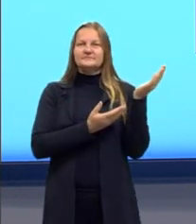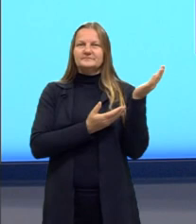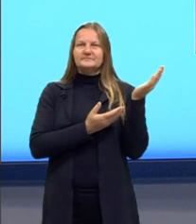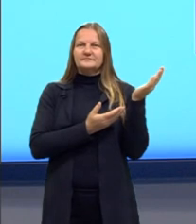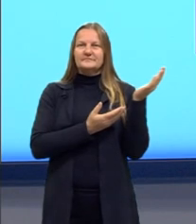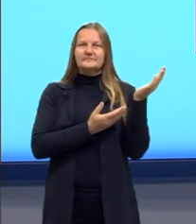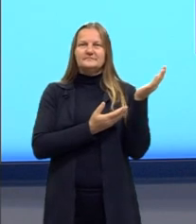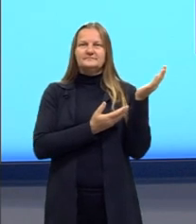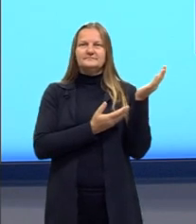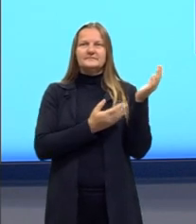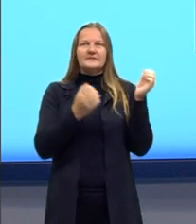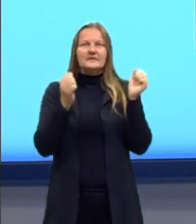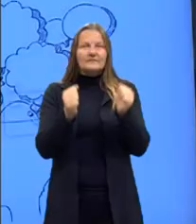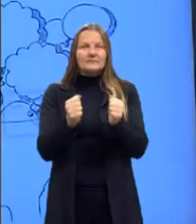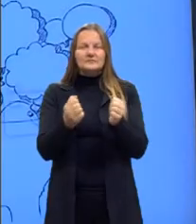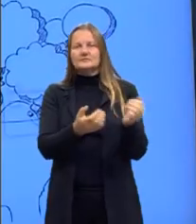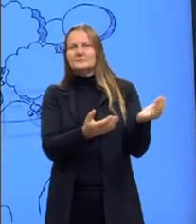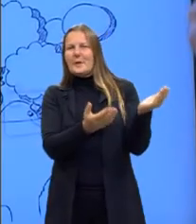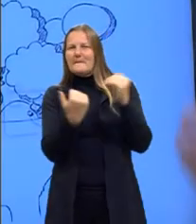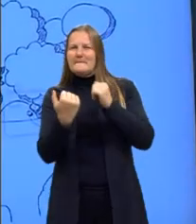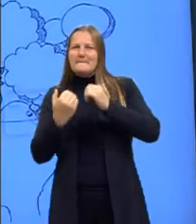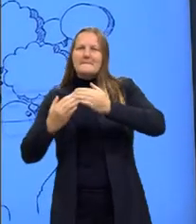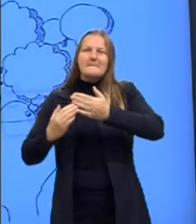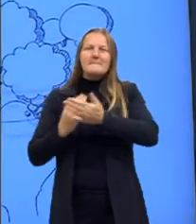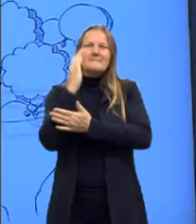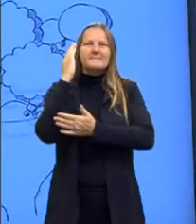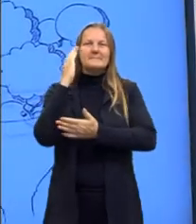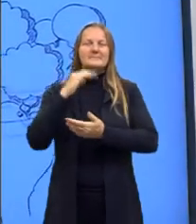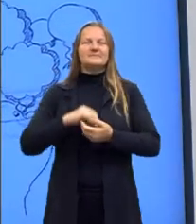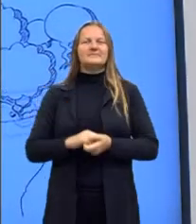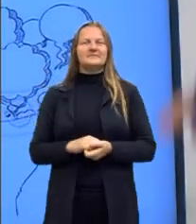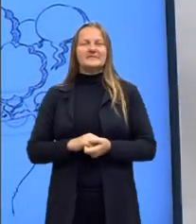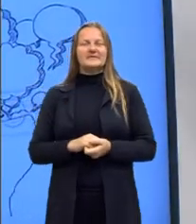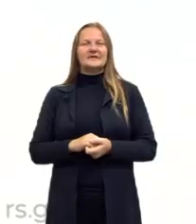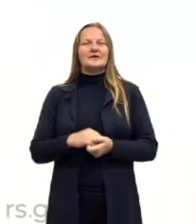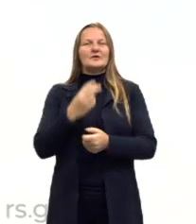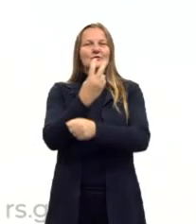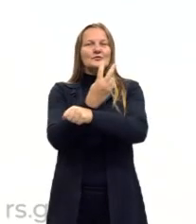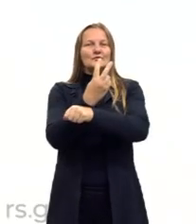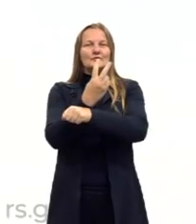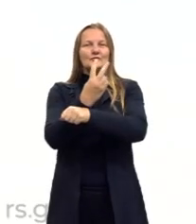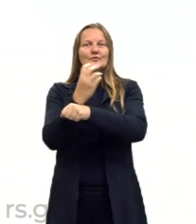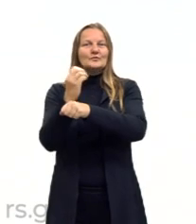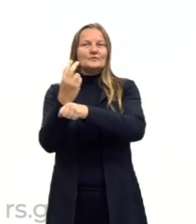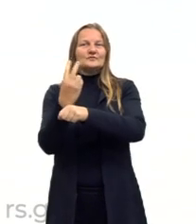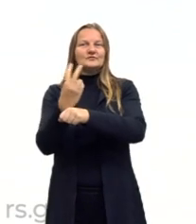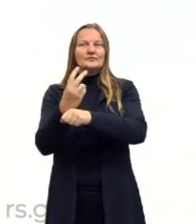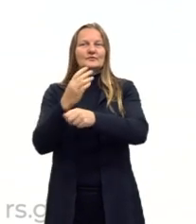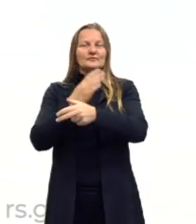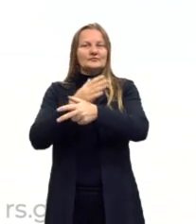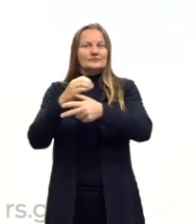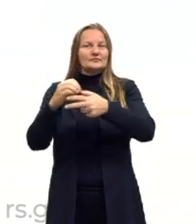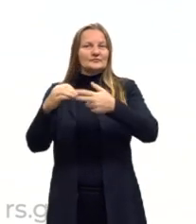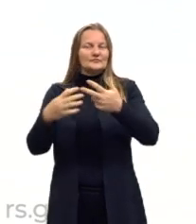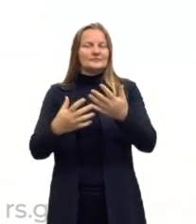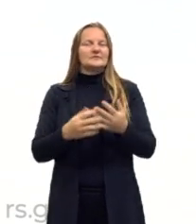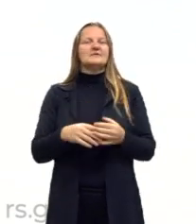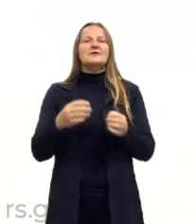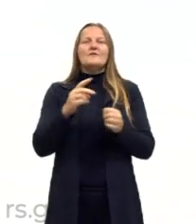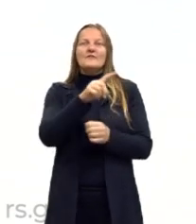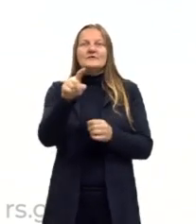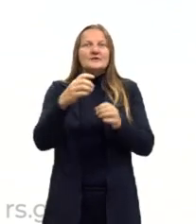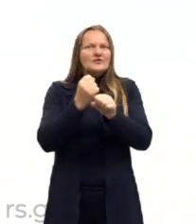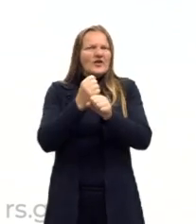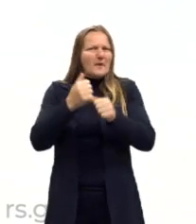Vamos lá então, partiu passar Enem 2022 com filosofia, você vai ter que tirar uma nota excelente em